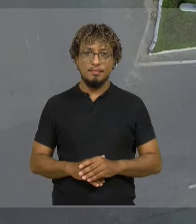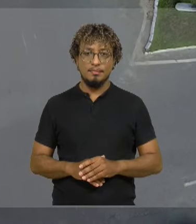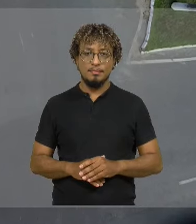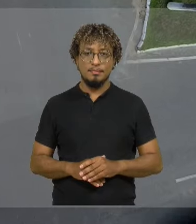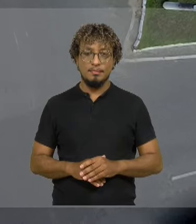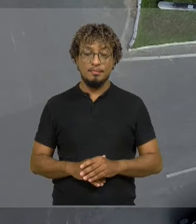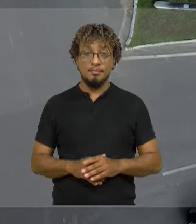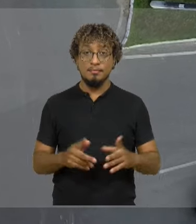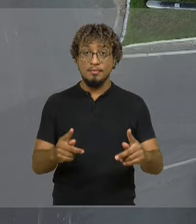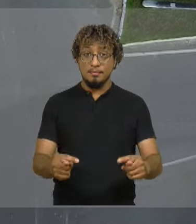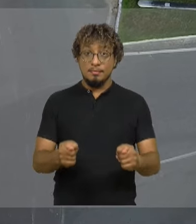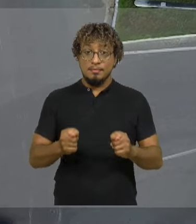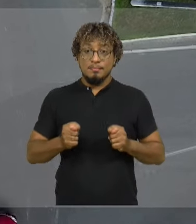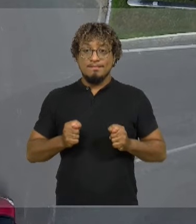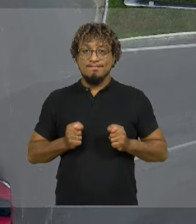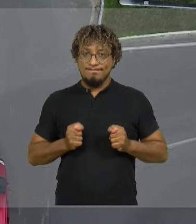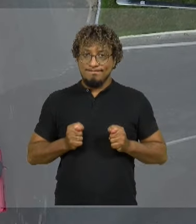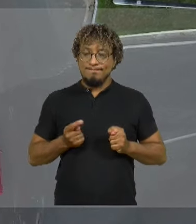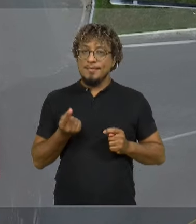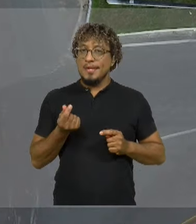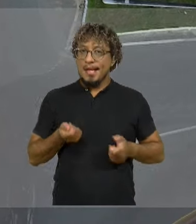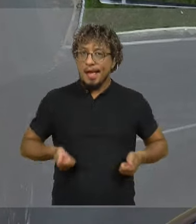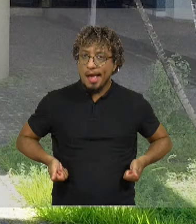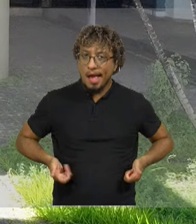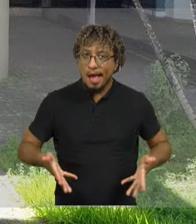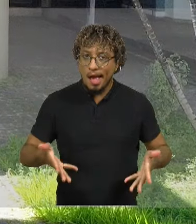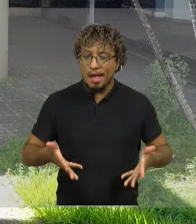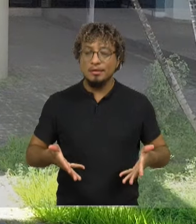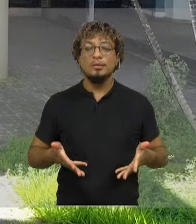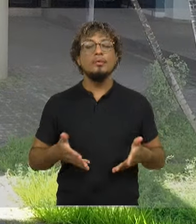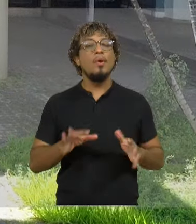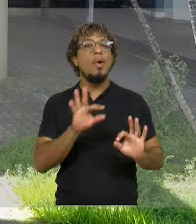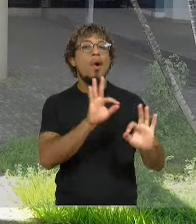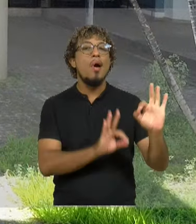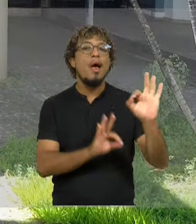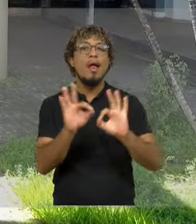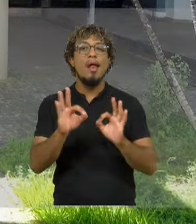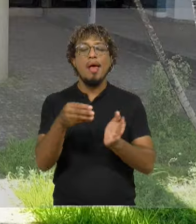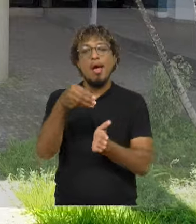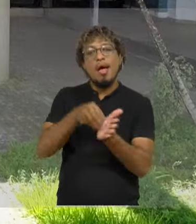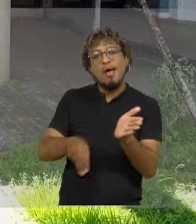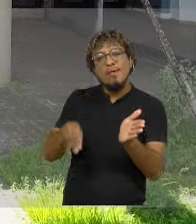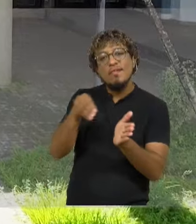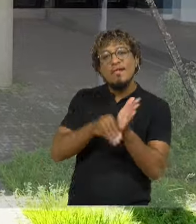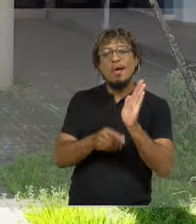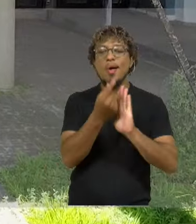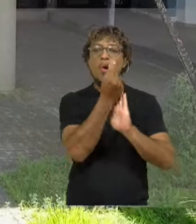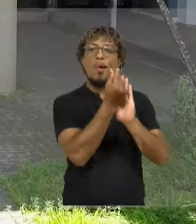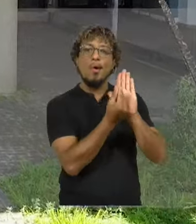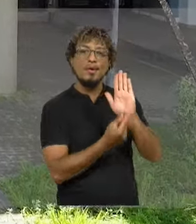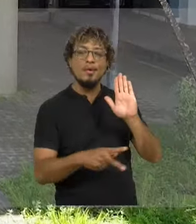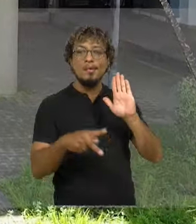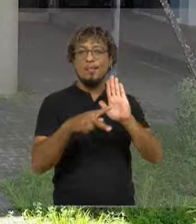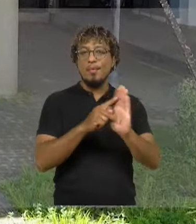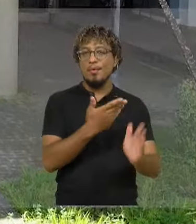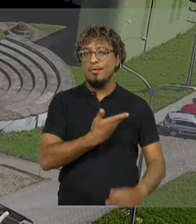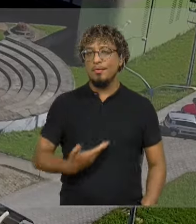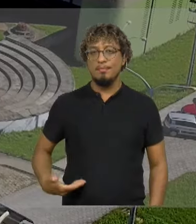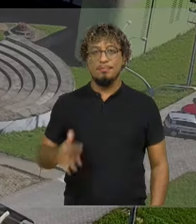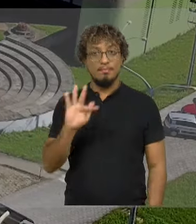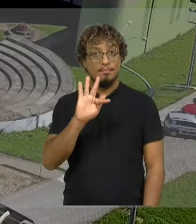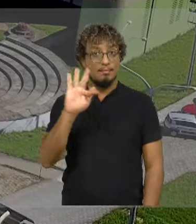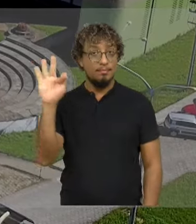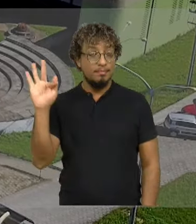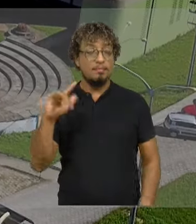A contenção de gastos tem como principal objetivo recompor o déficit orçamentário das finanças do governo federal.